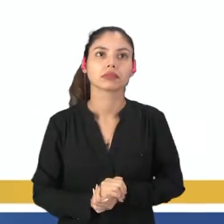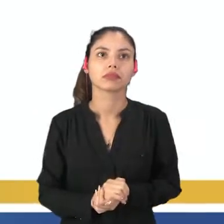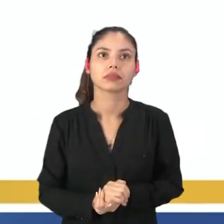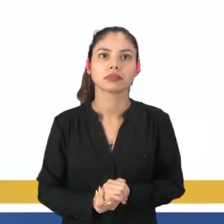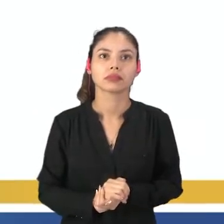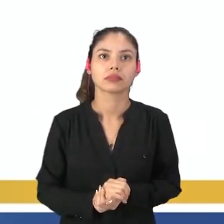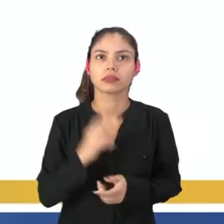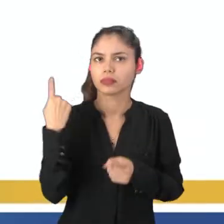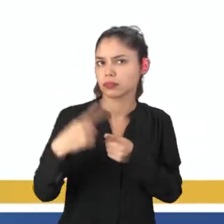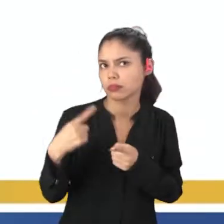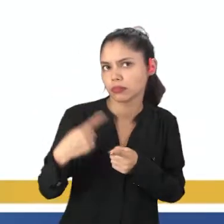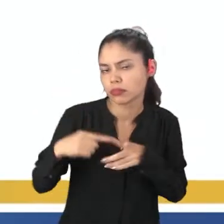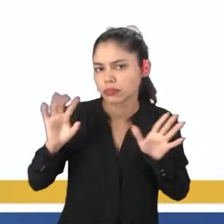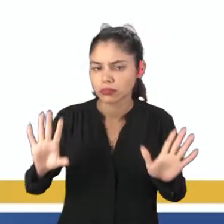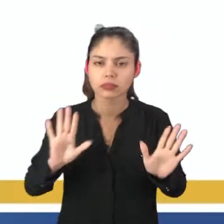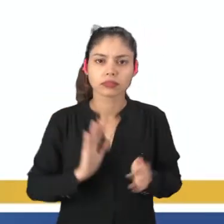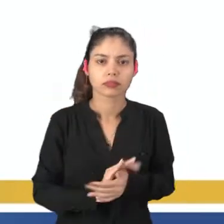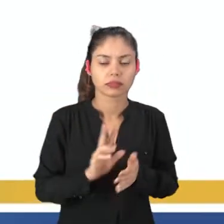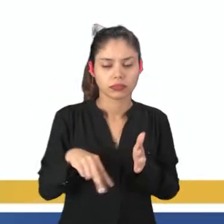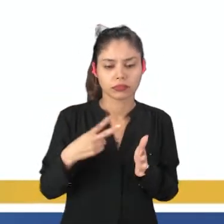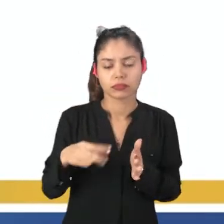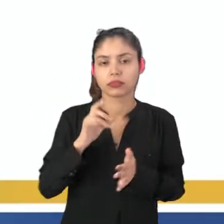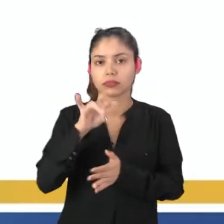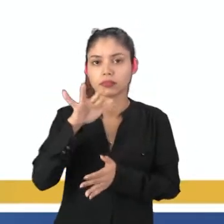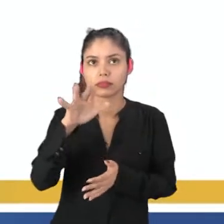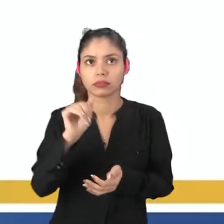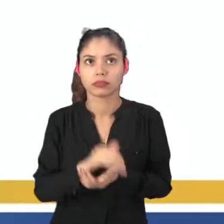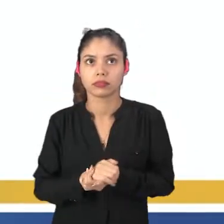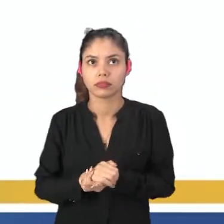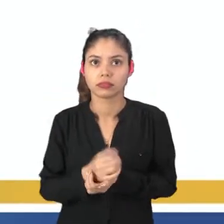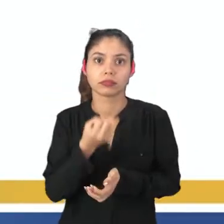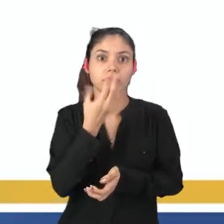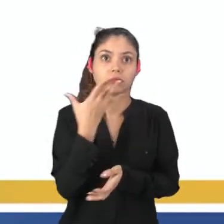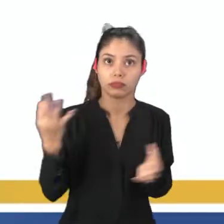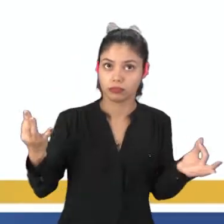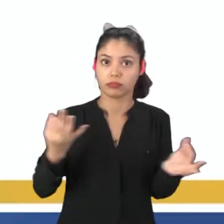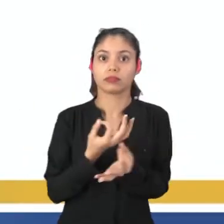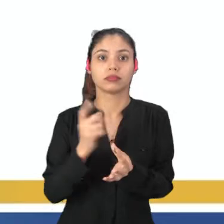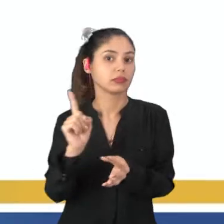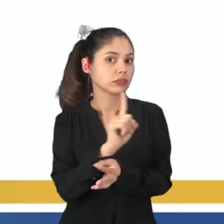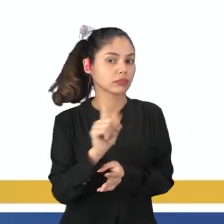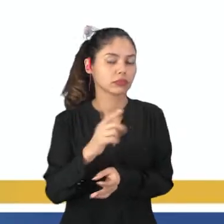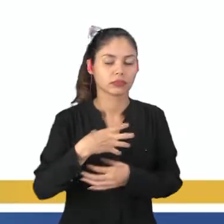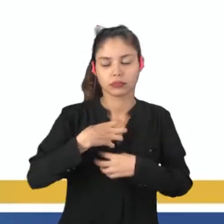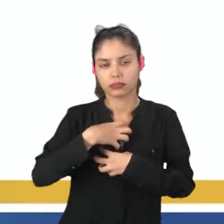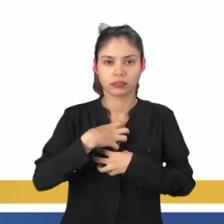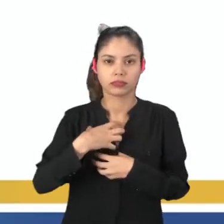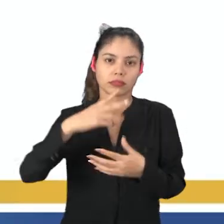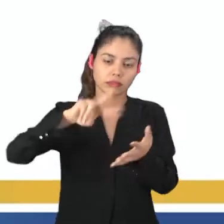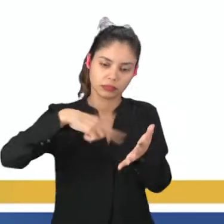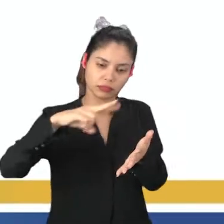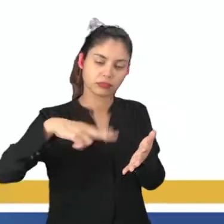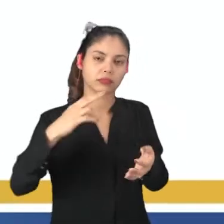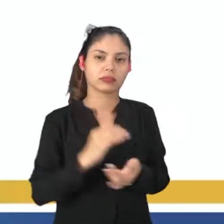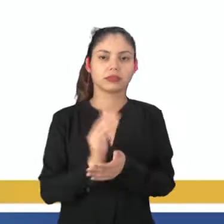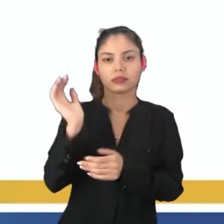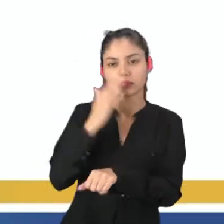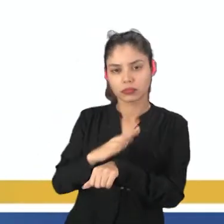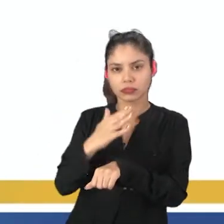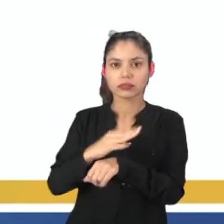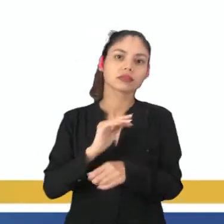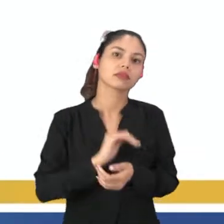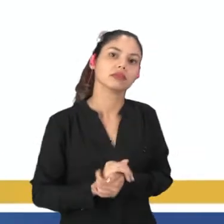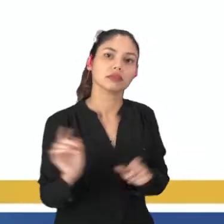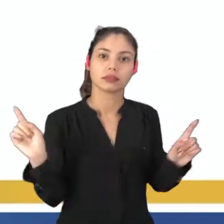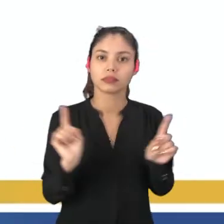é porque são danças elaboradas que são danças bem elaboradas no sentido de coreografias ensaiadas